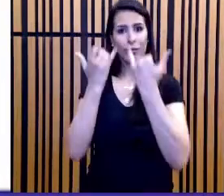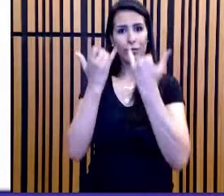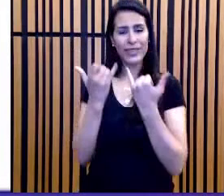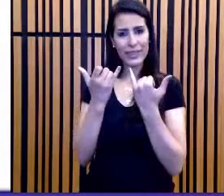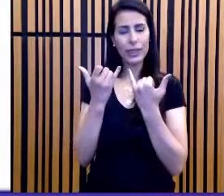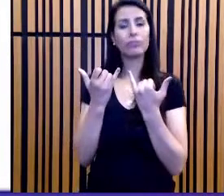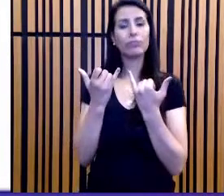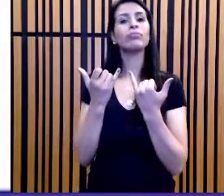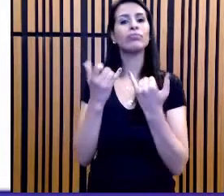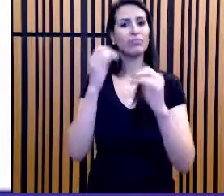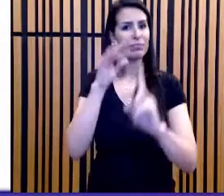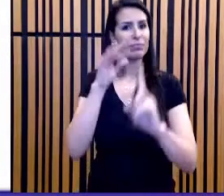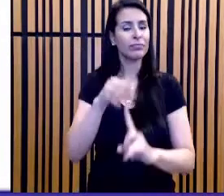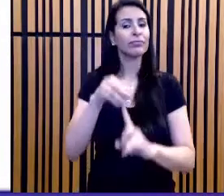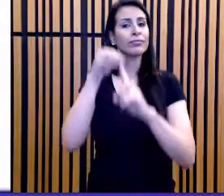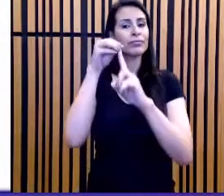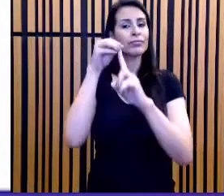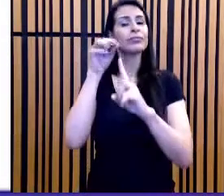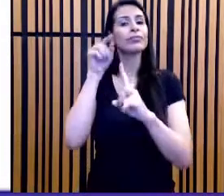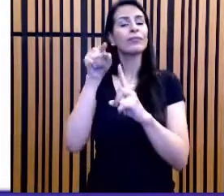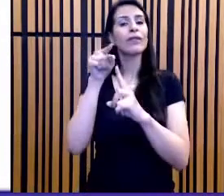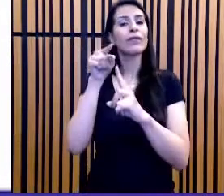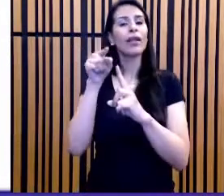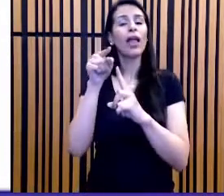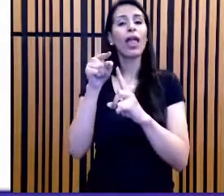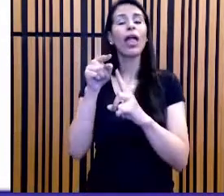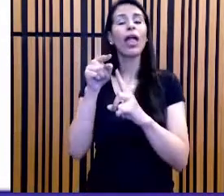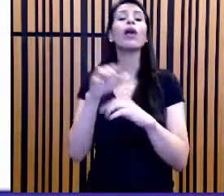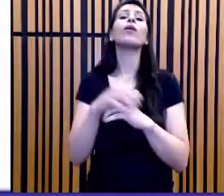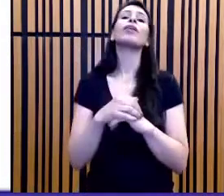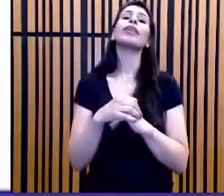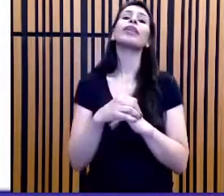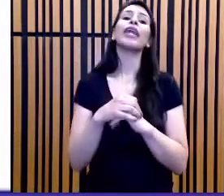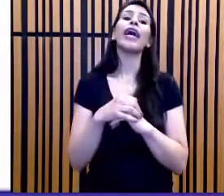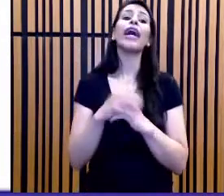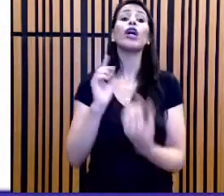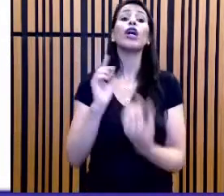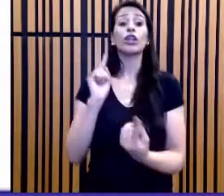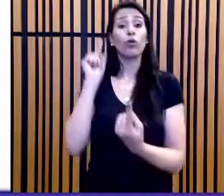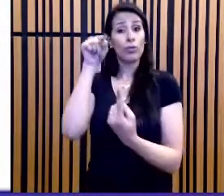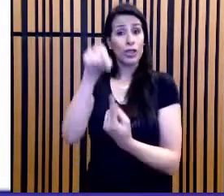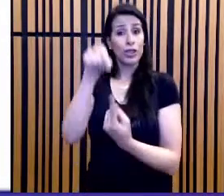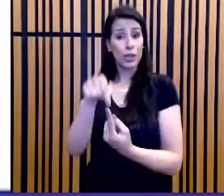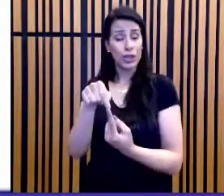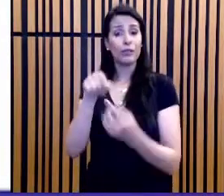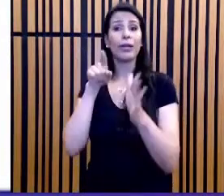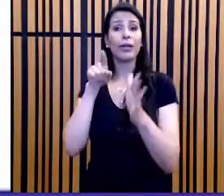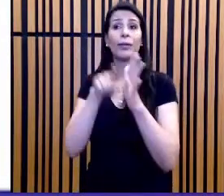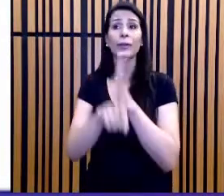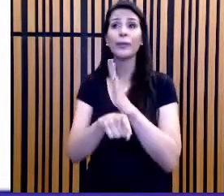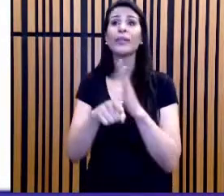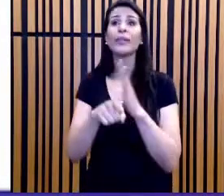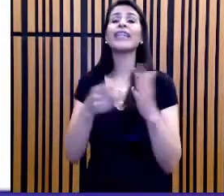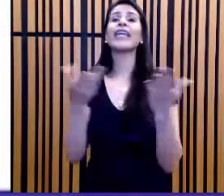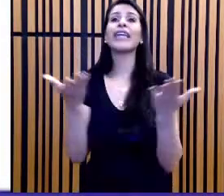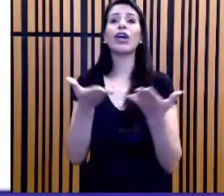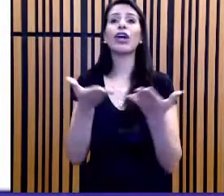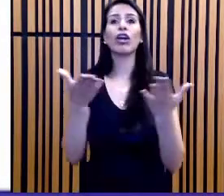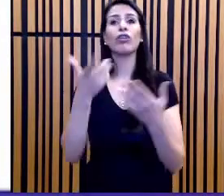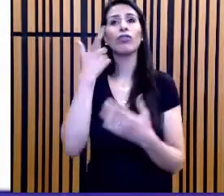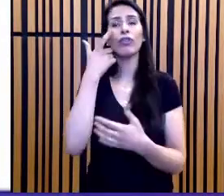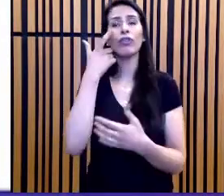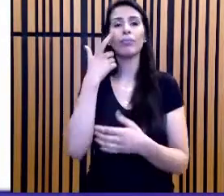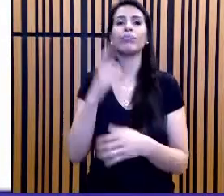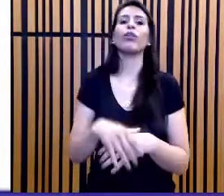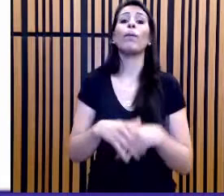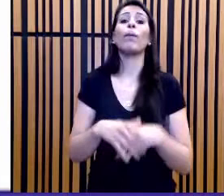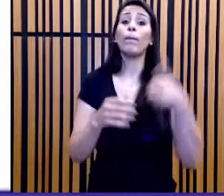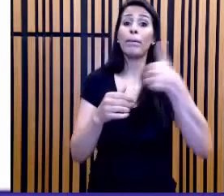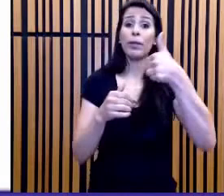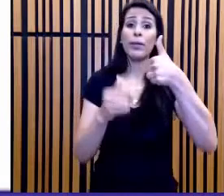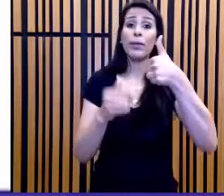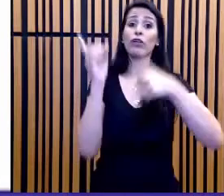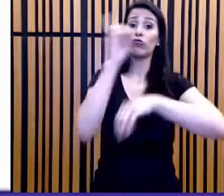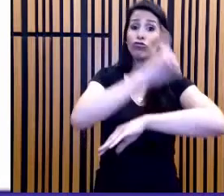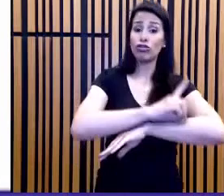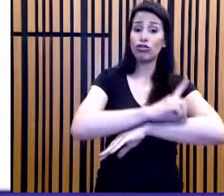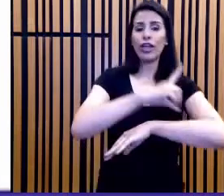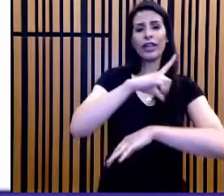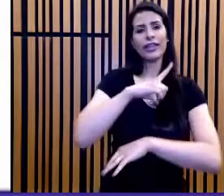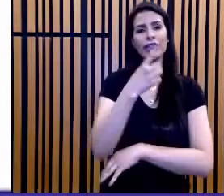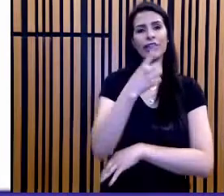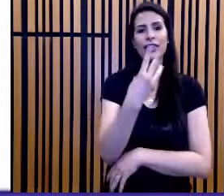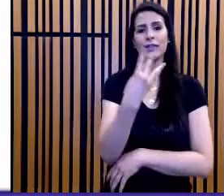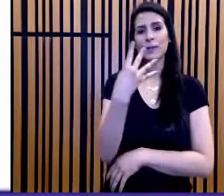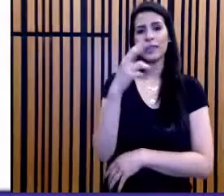indispensáveis no caso dos dados quantitativos, o objetivo da questão. E eu vou direto para o abraço, dá uma olhada. No primeiro dia eu tenho 345